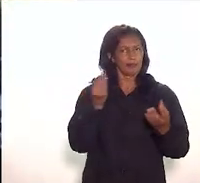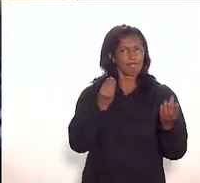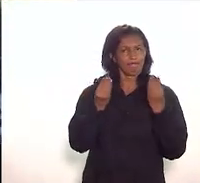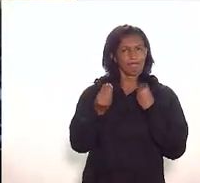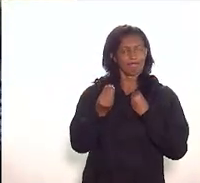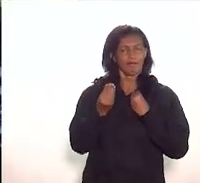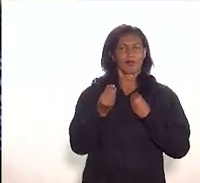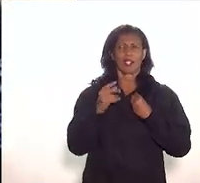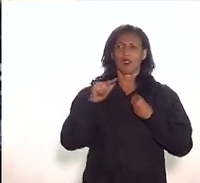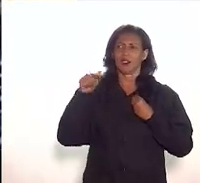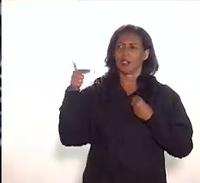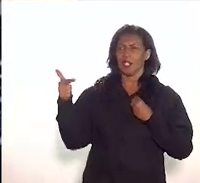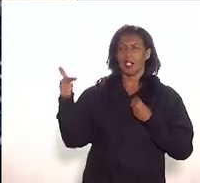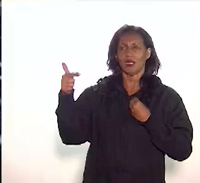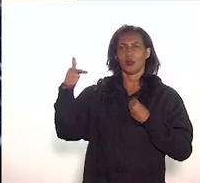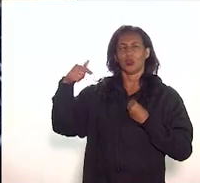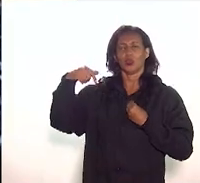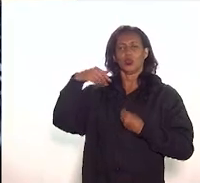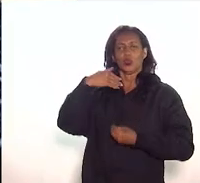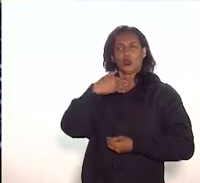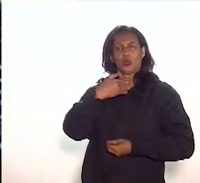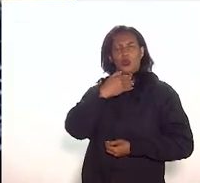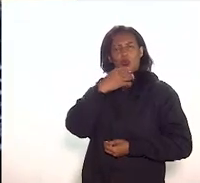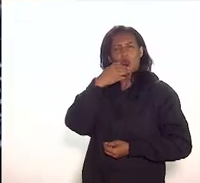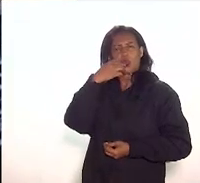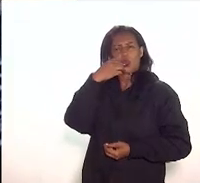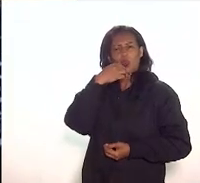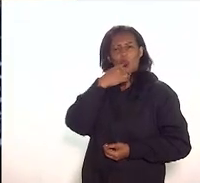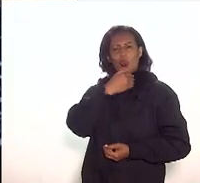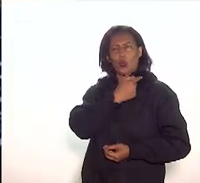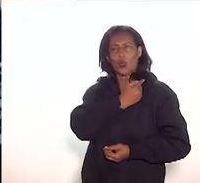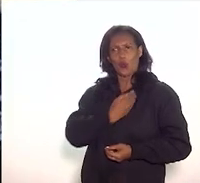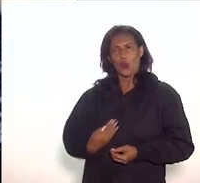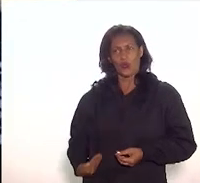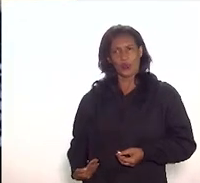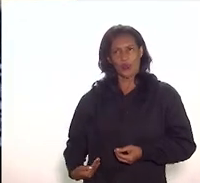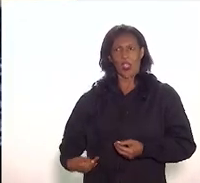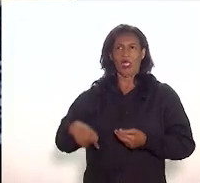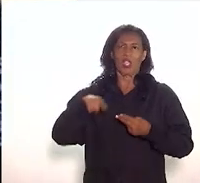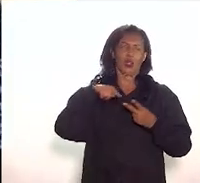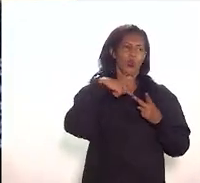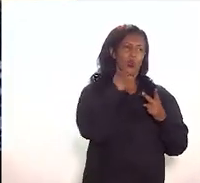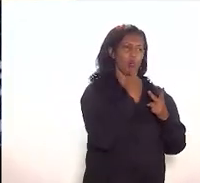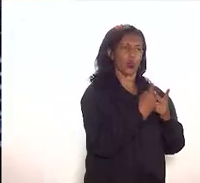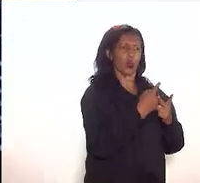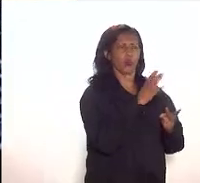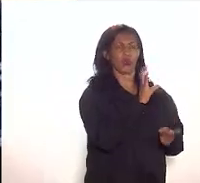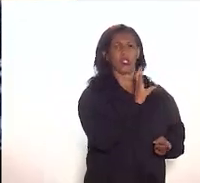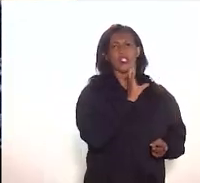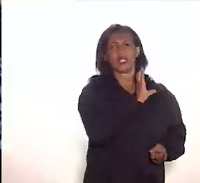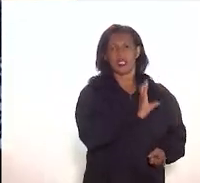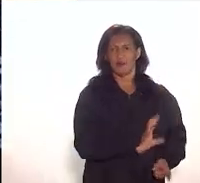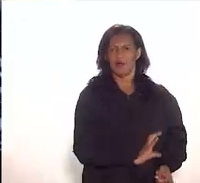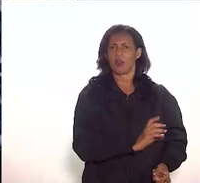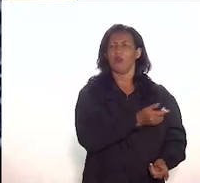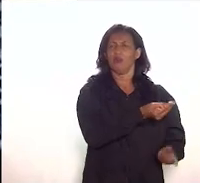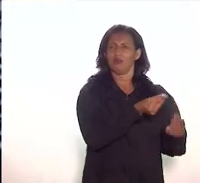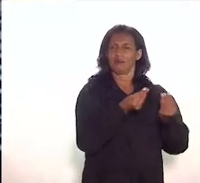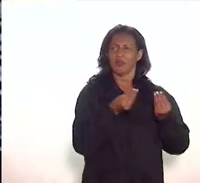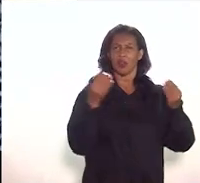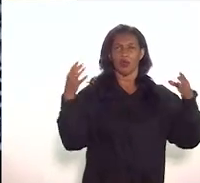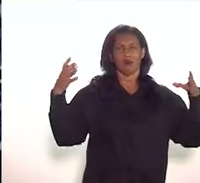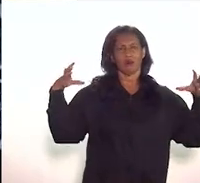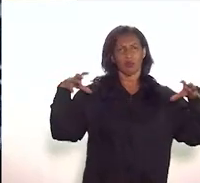público quanto da iniciativa privada da sociedade civil então